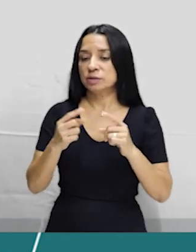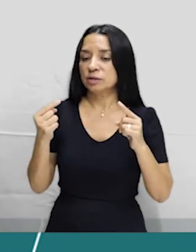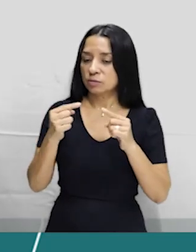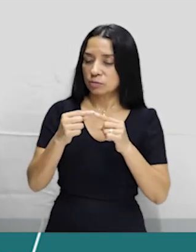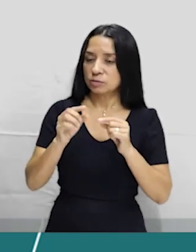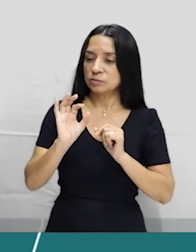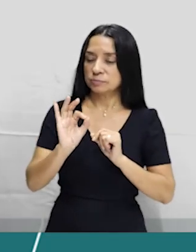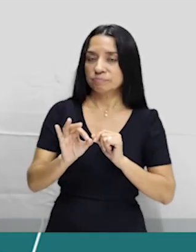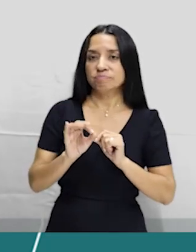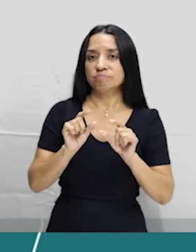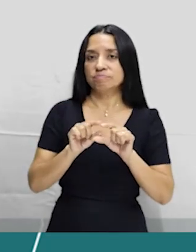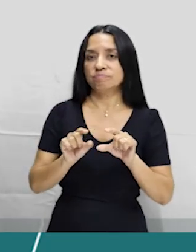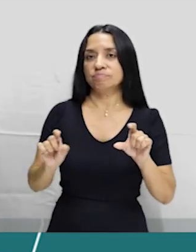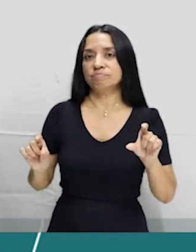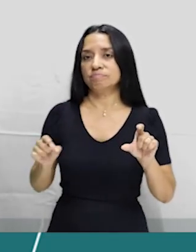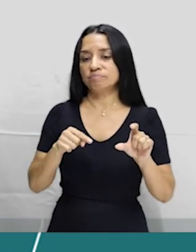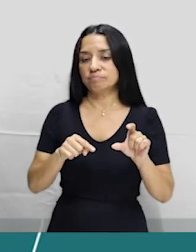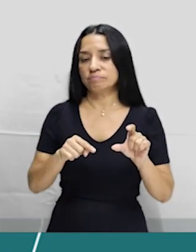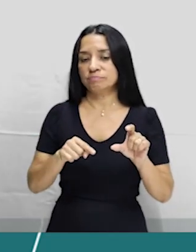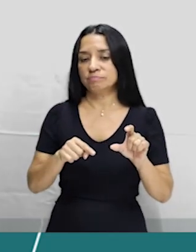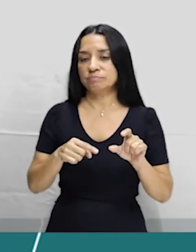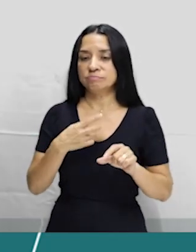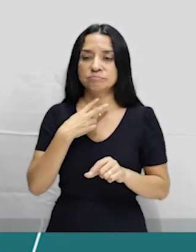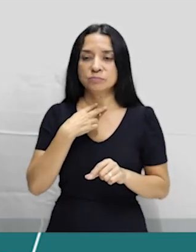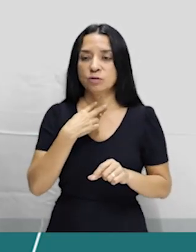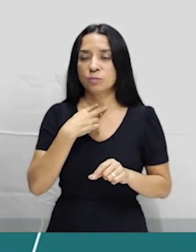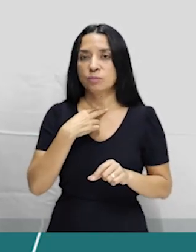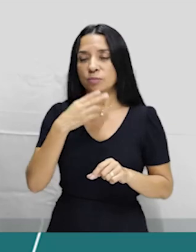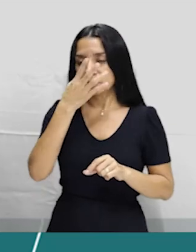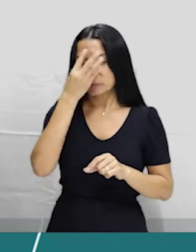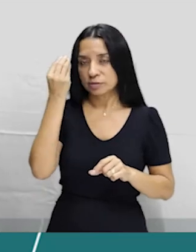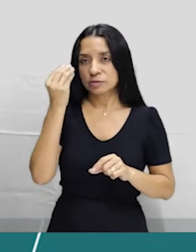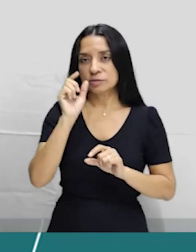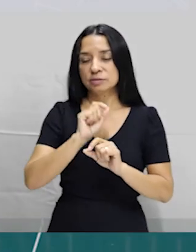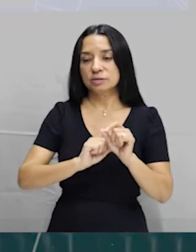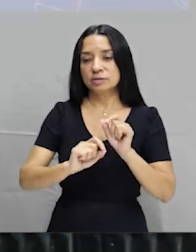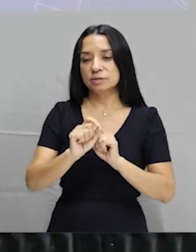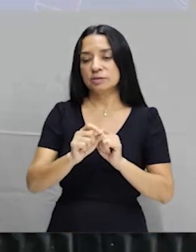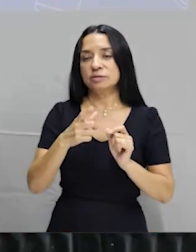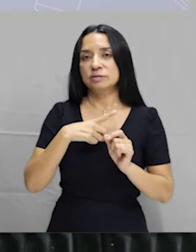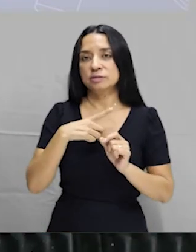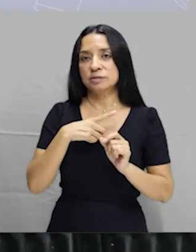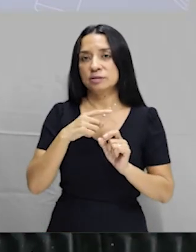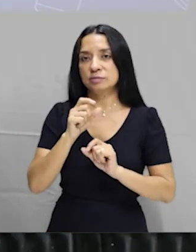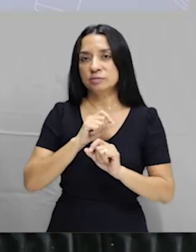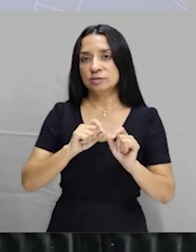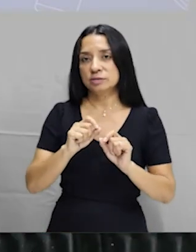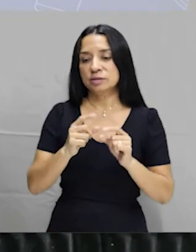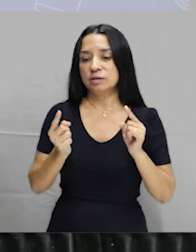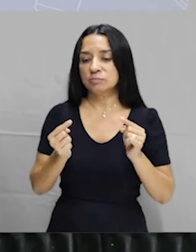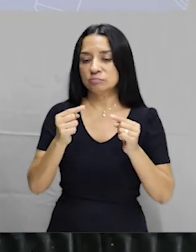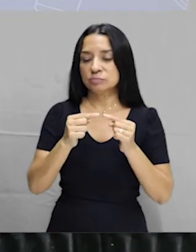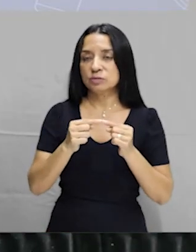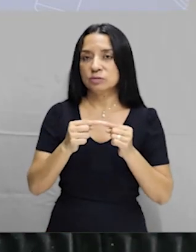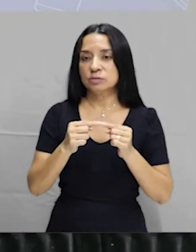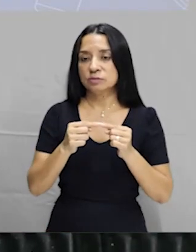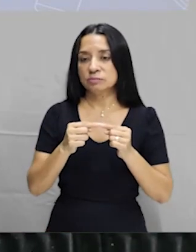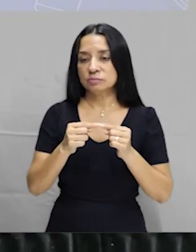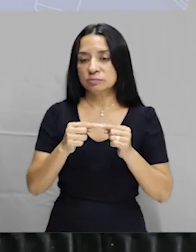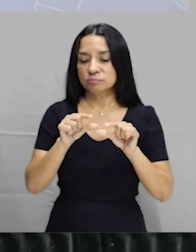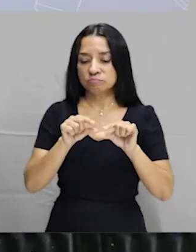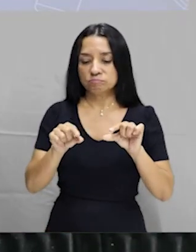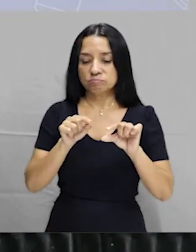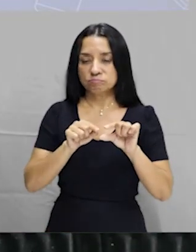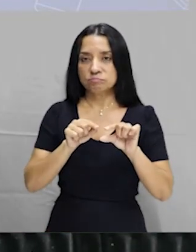da frase, tá? Não se pode esquecer, gente, eu tenho que ter concordância na minha